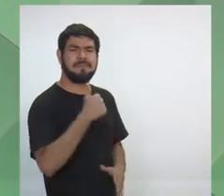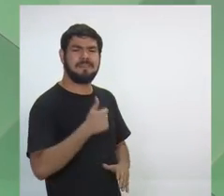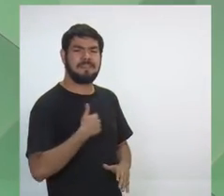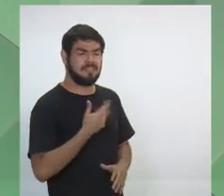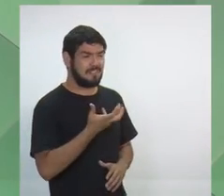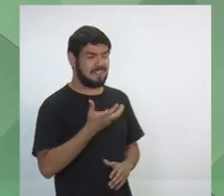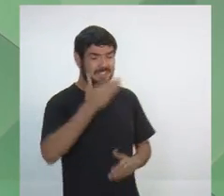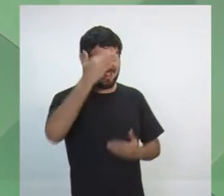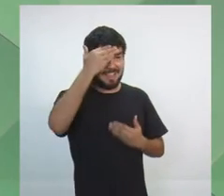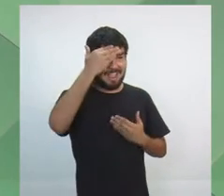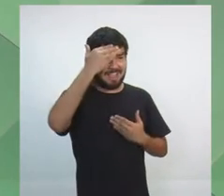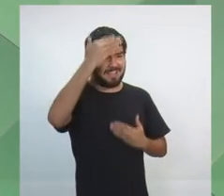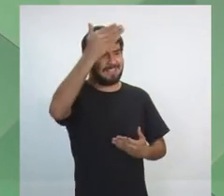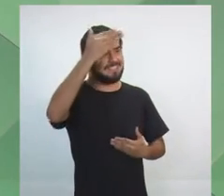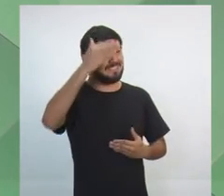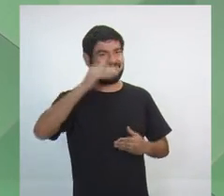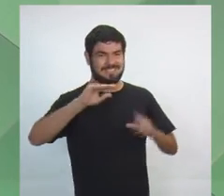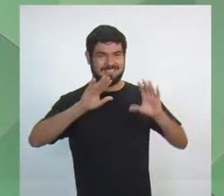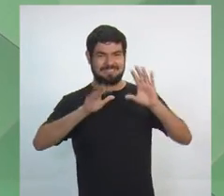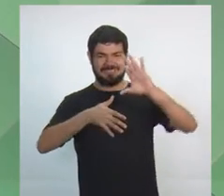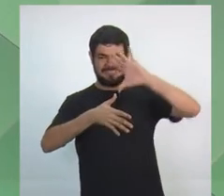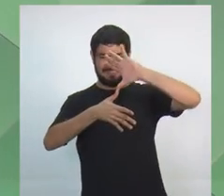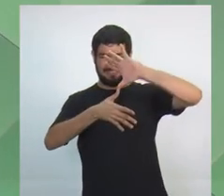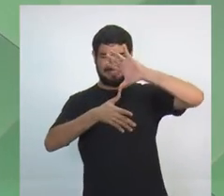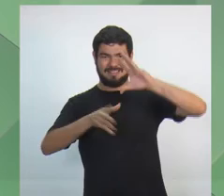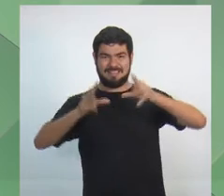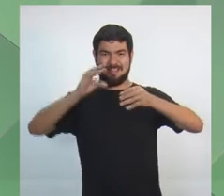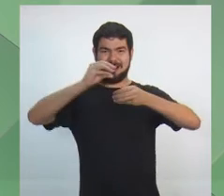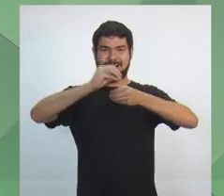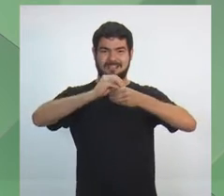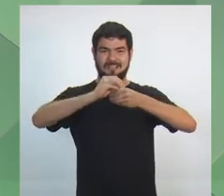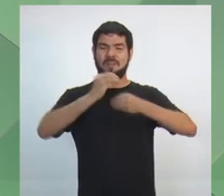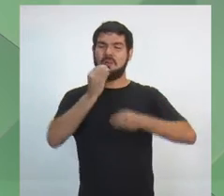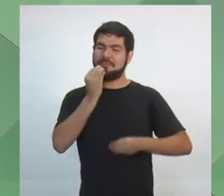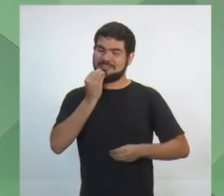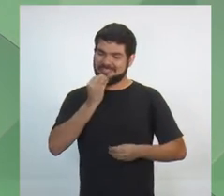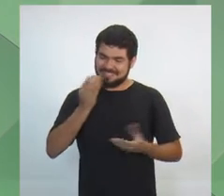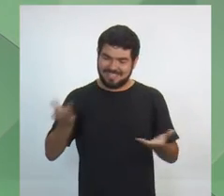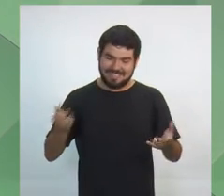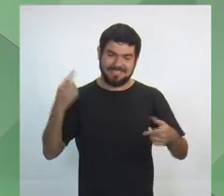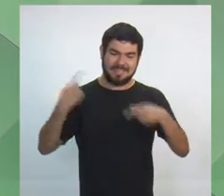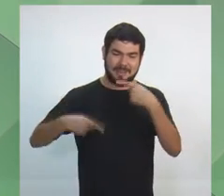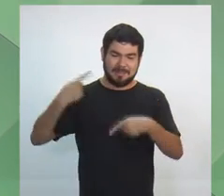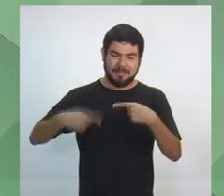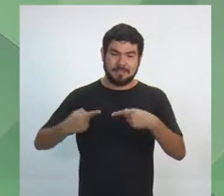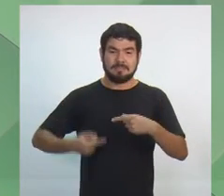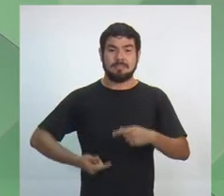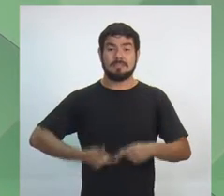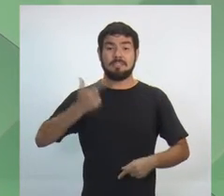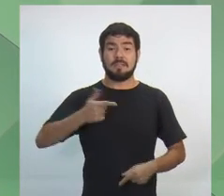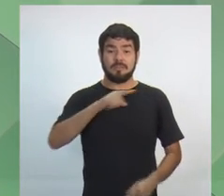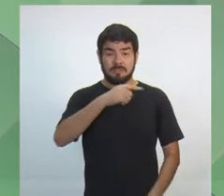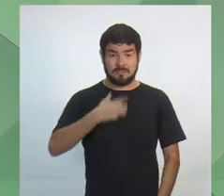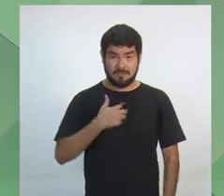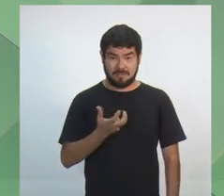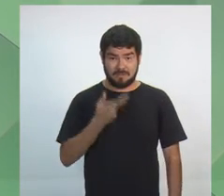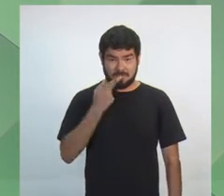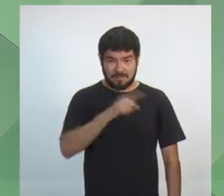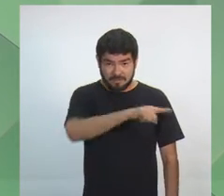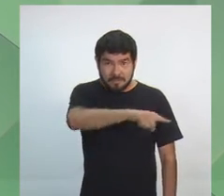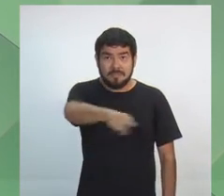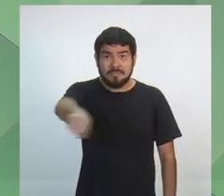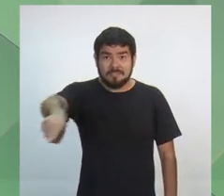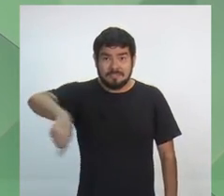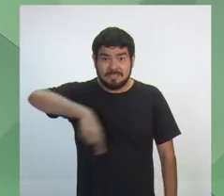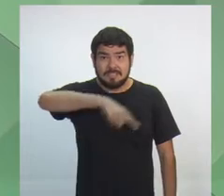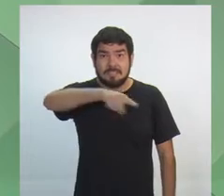agradecer à emissora por oportunizar esse debate. Segundo, eu quero dizer aos eleitores que chega